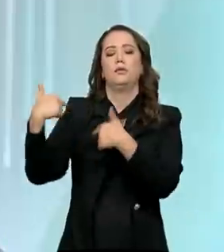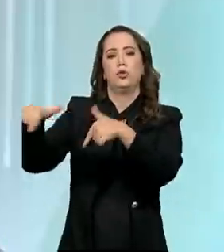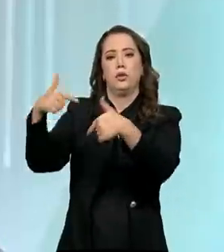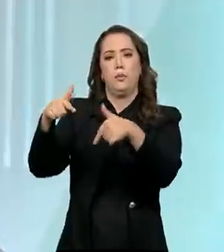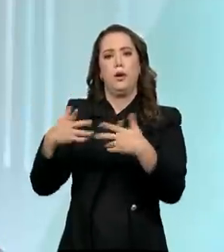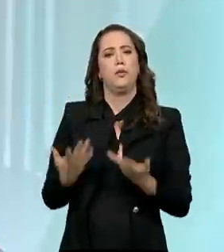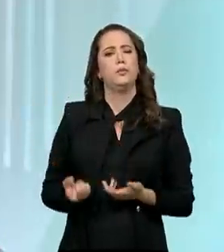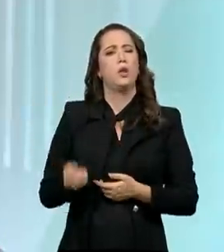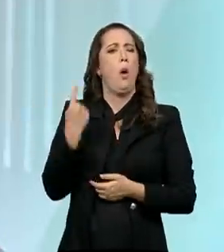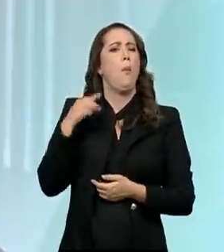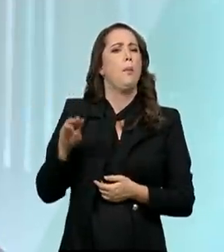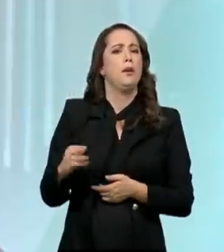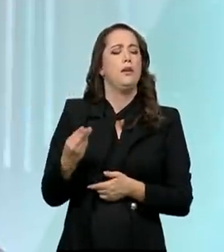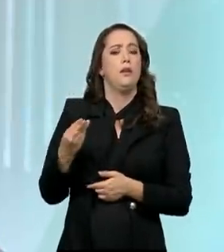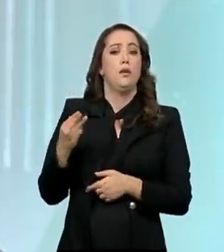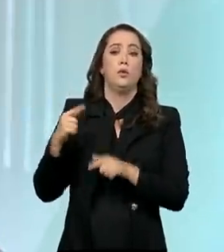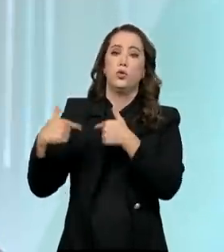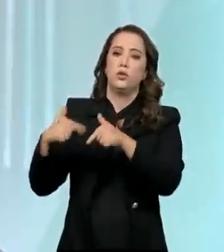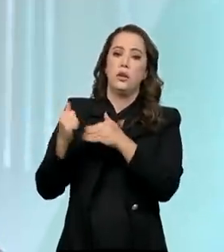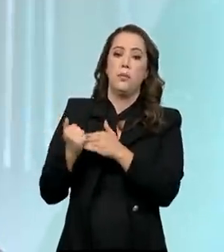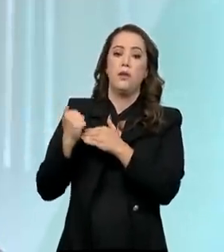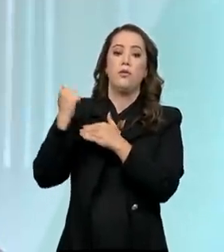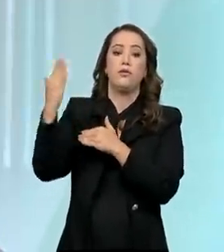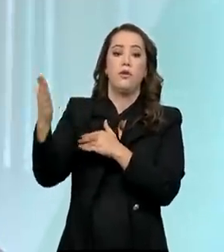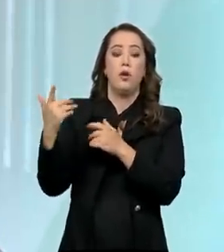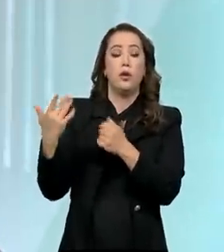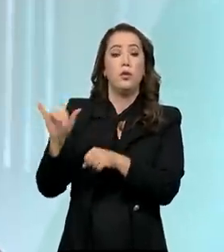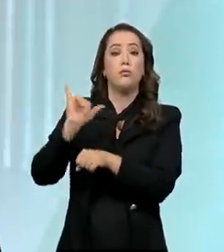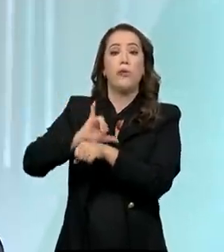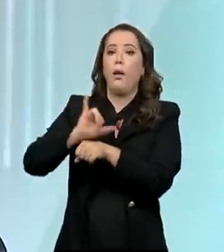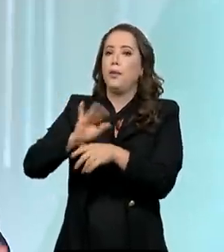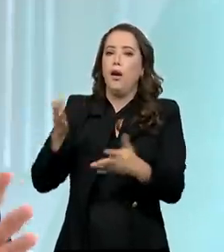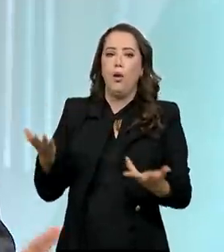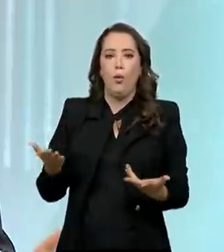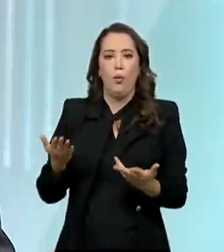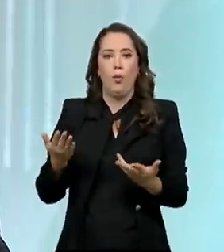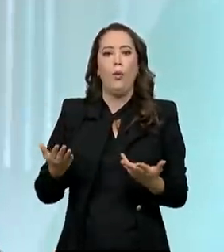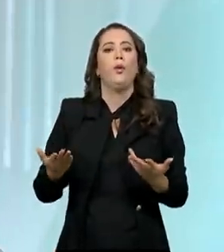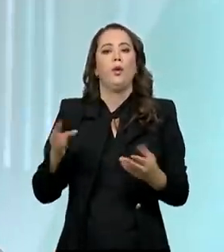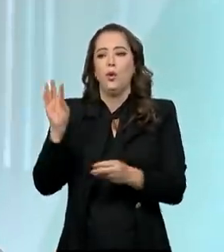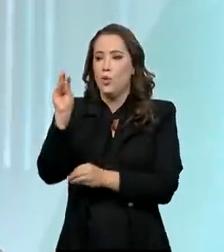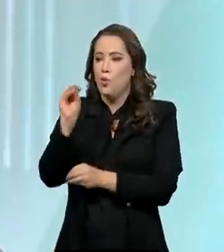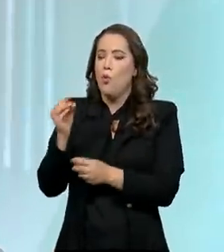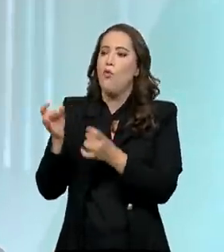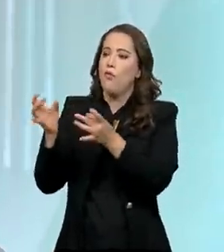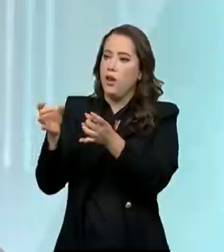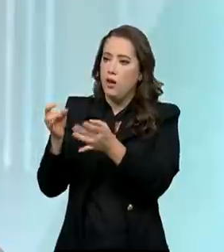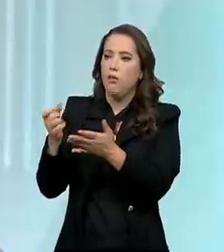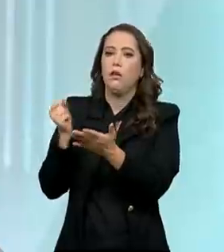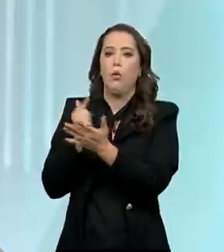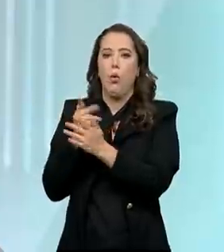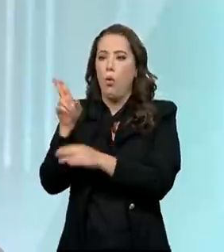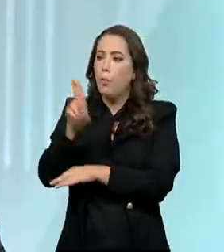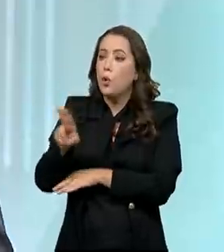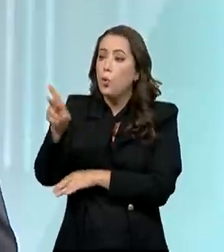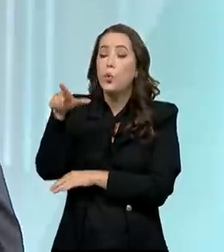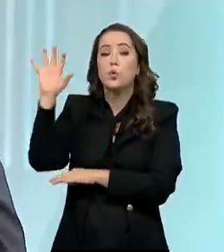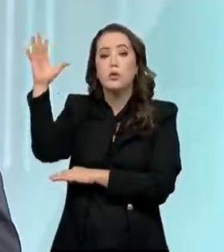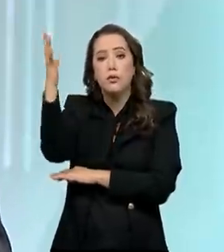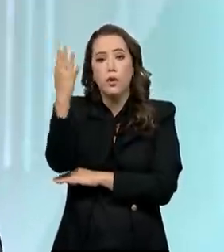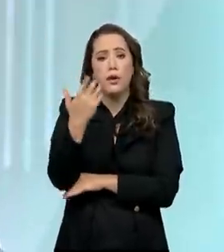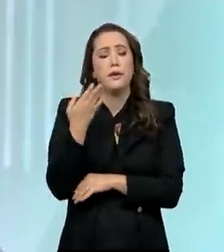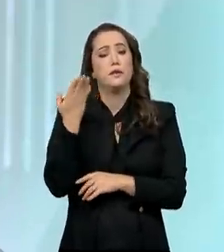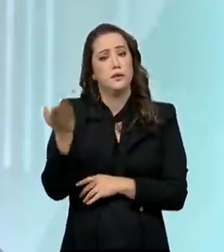E são um milhão de empregos fora dos centros urbanos, em comércio e serviço com preservação ambiental. Então, são pequenos exemplos de uma